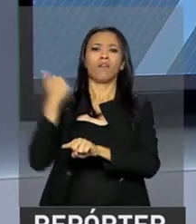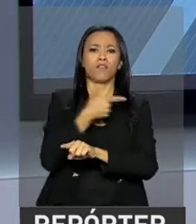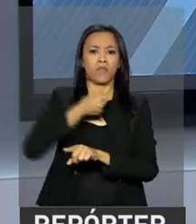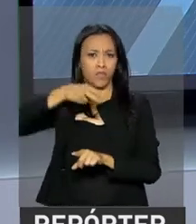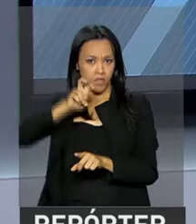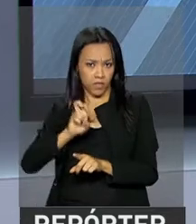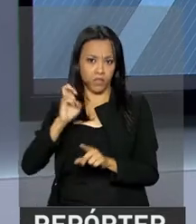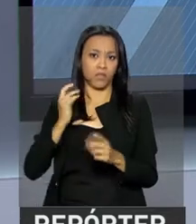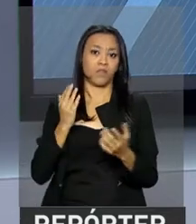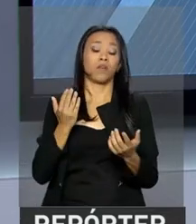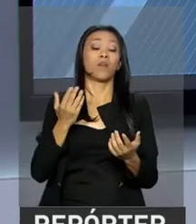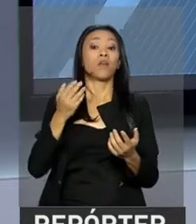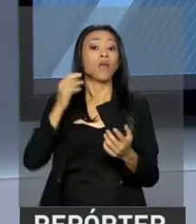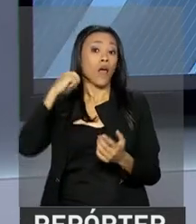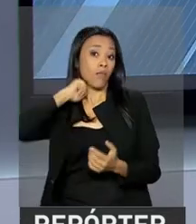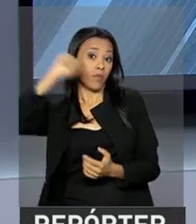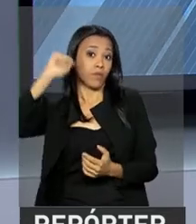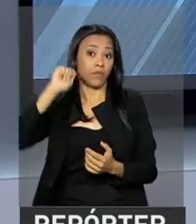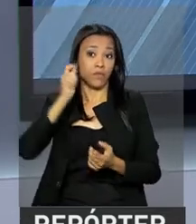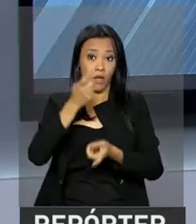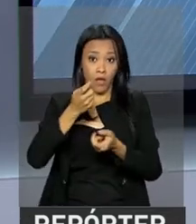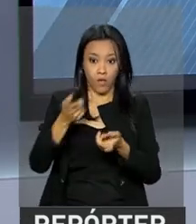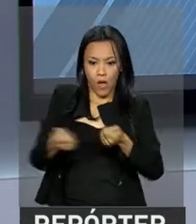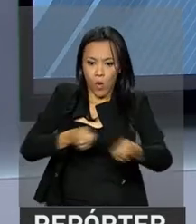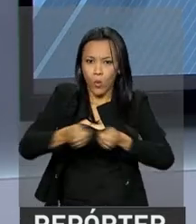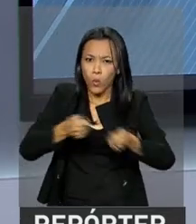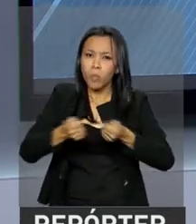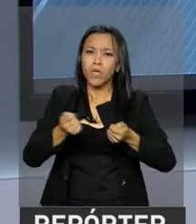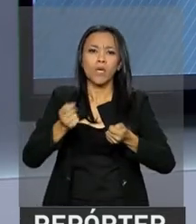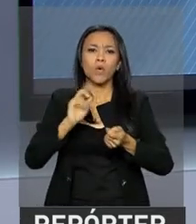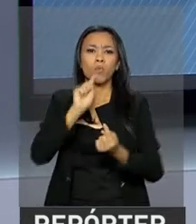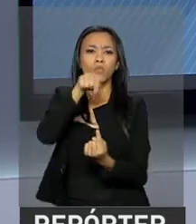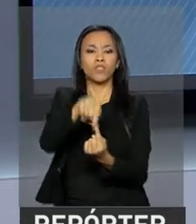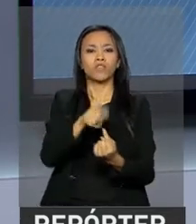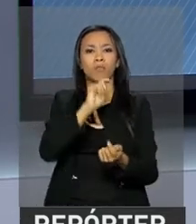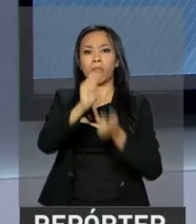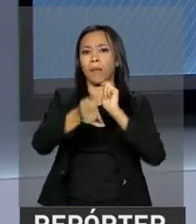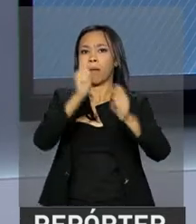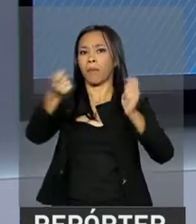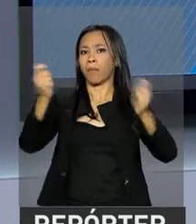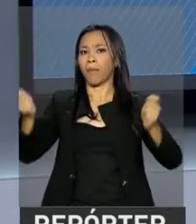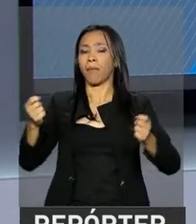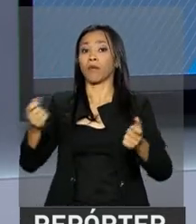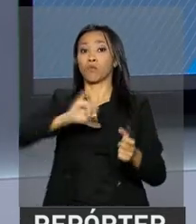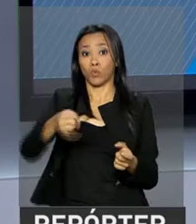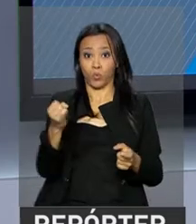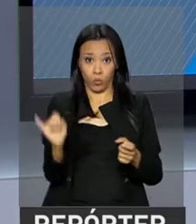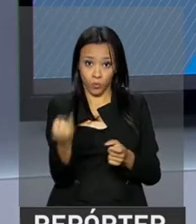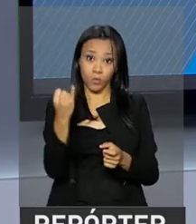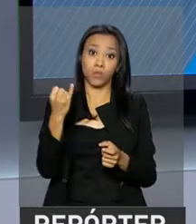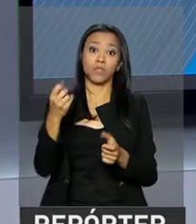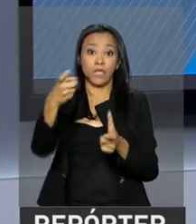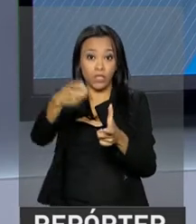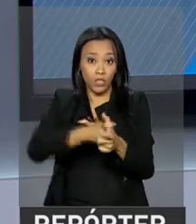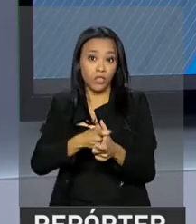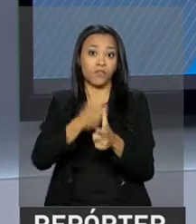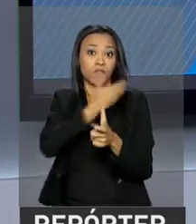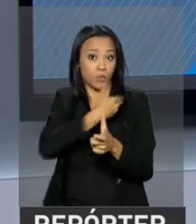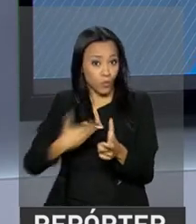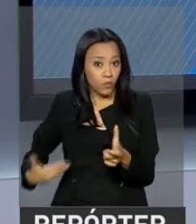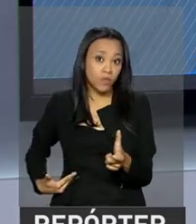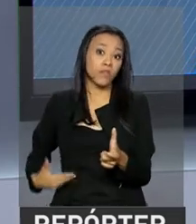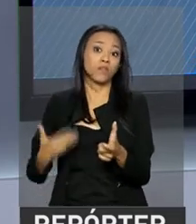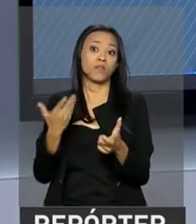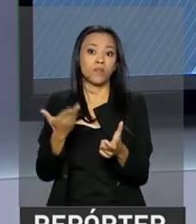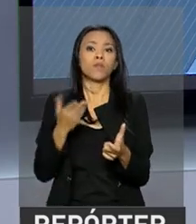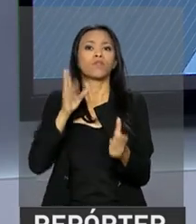abril, a economia feita para pagamento dos juros da dívida pública, conhecida também como superávit